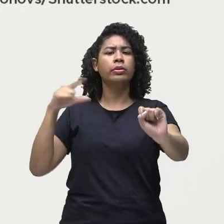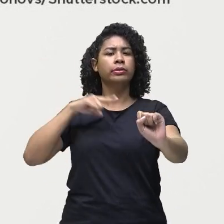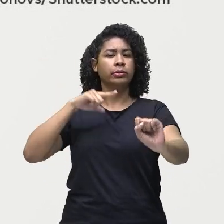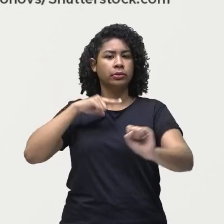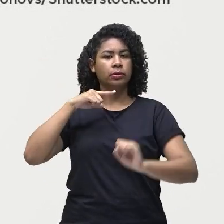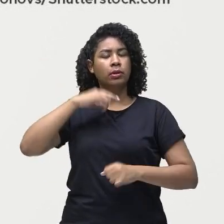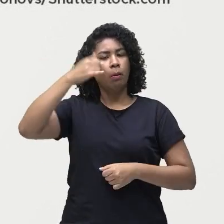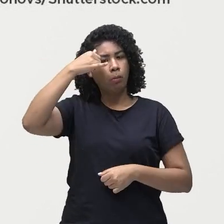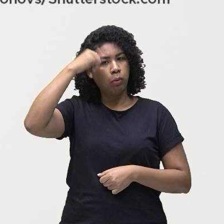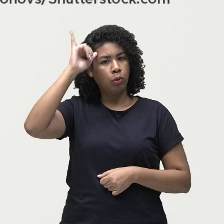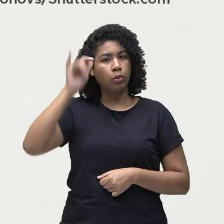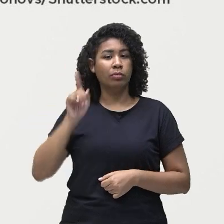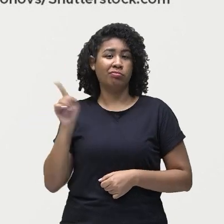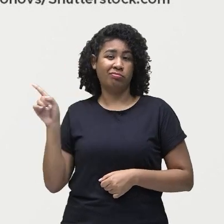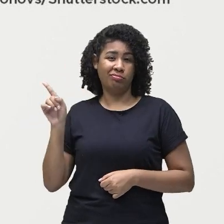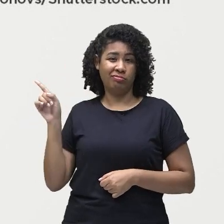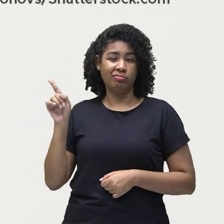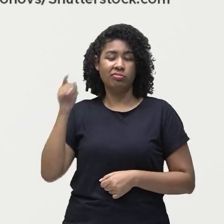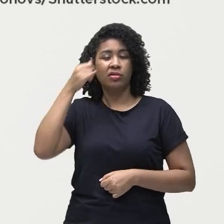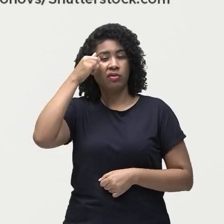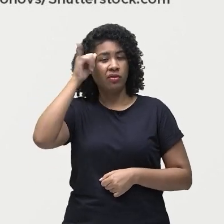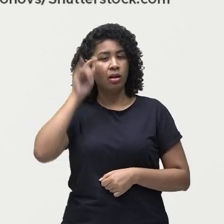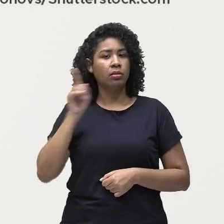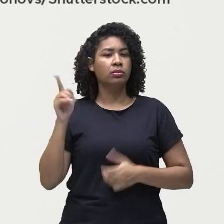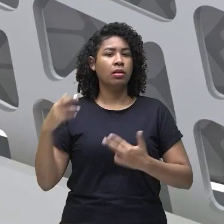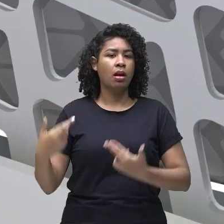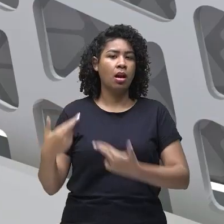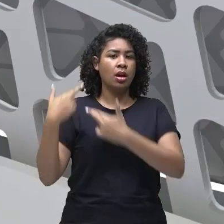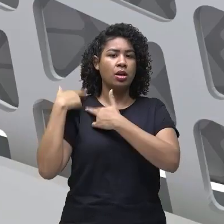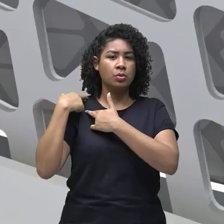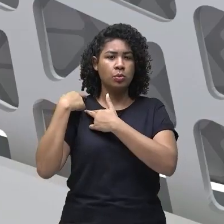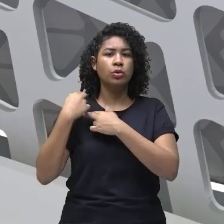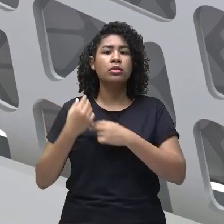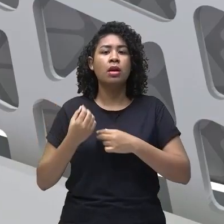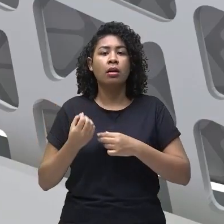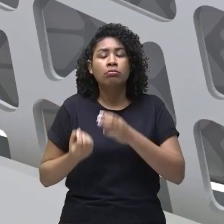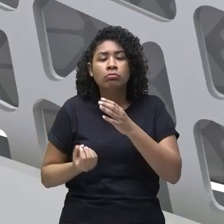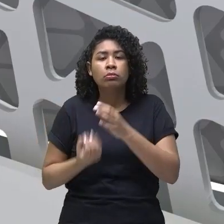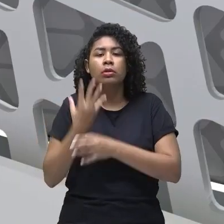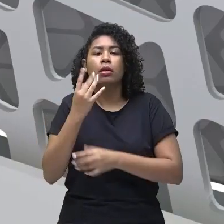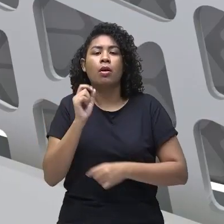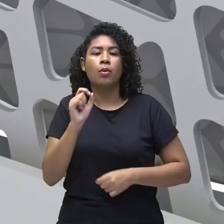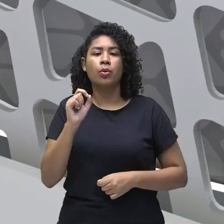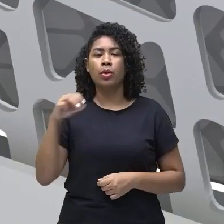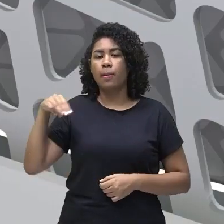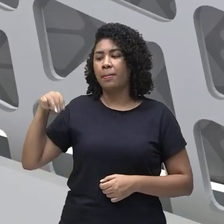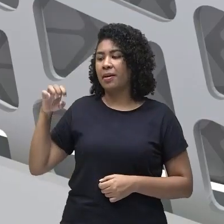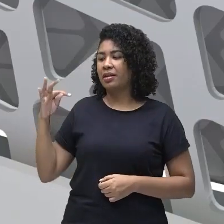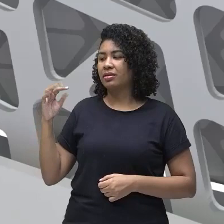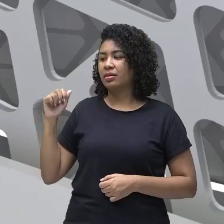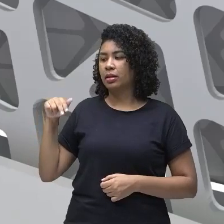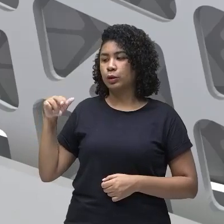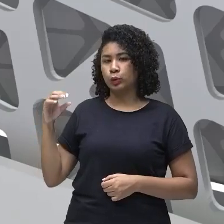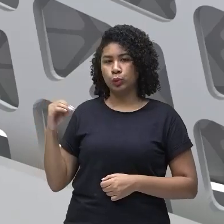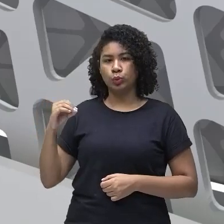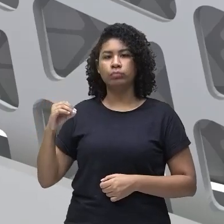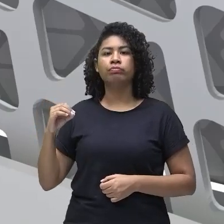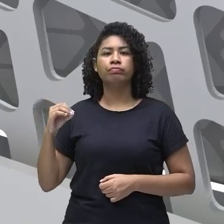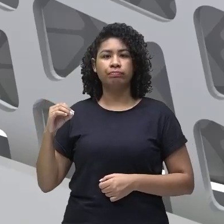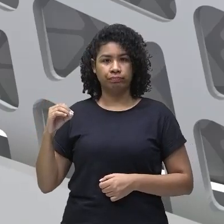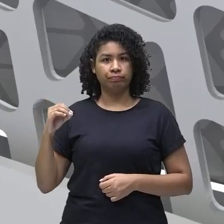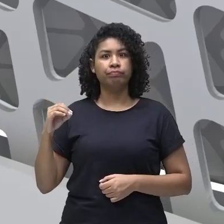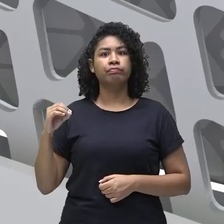pelo, as vaquinhas são responsáveis pela produção de gás metano na atmosfera. Na